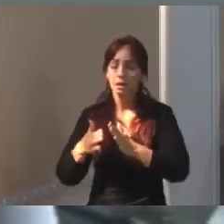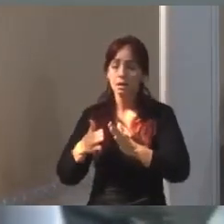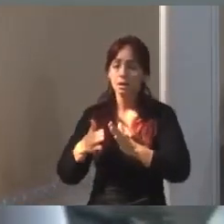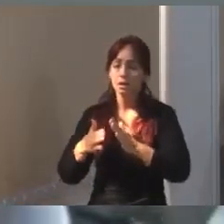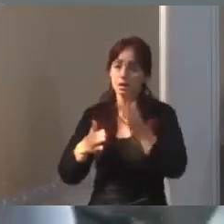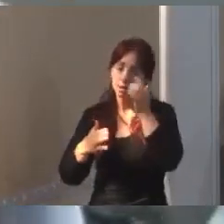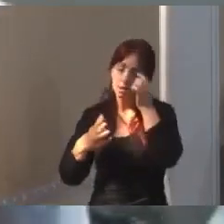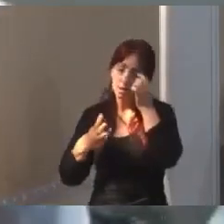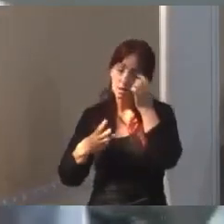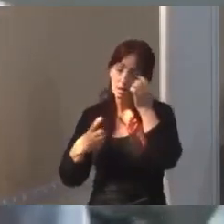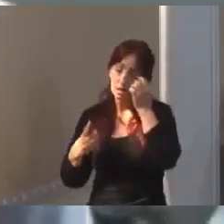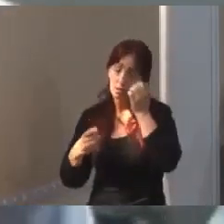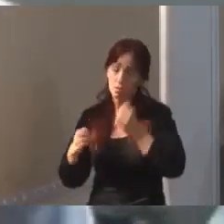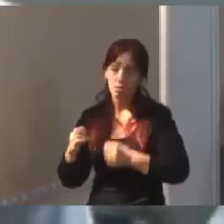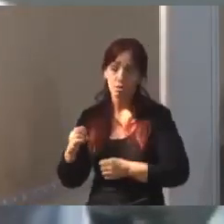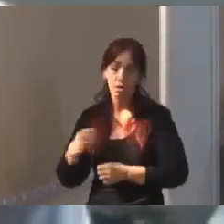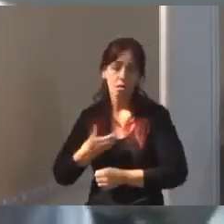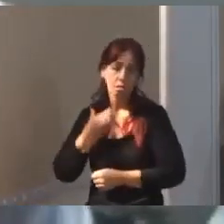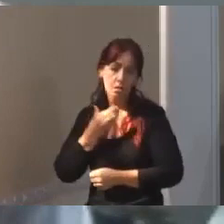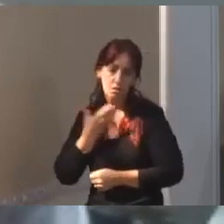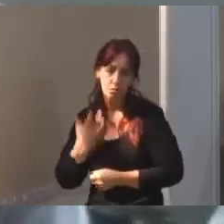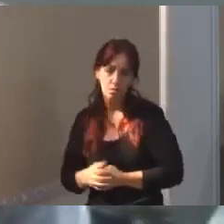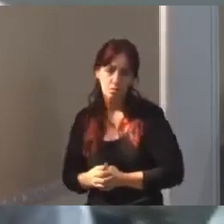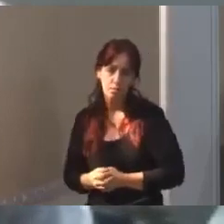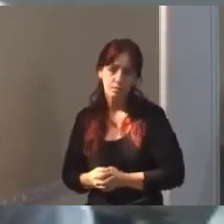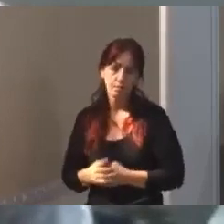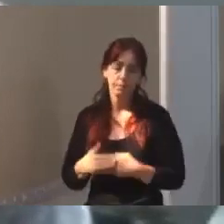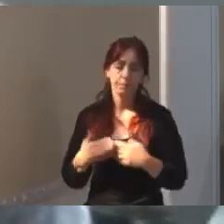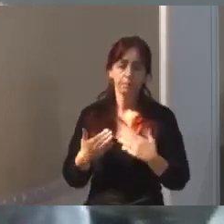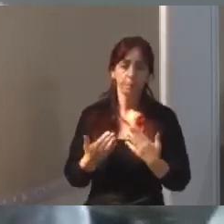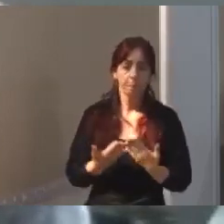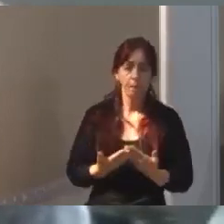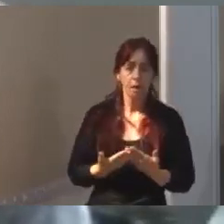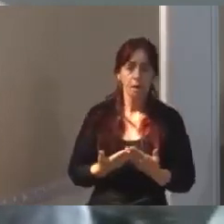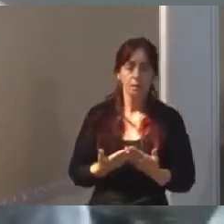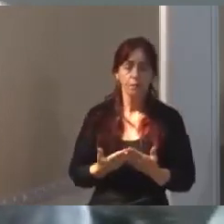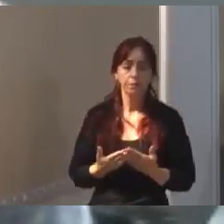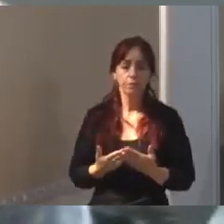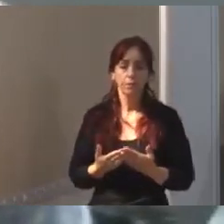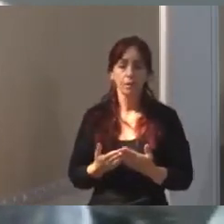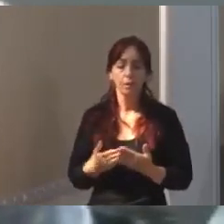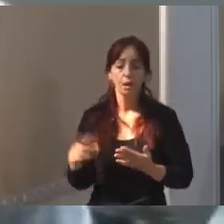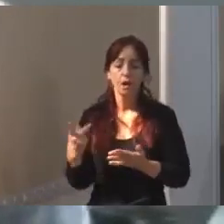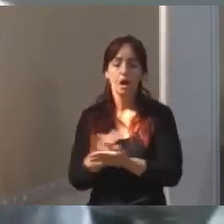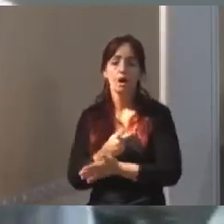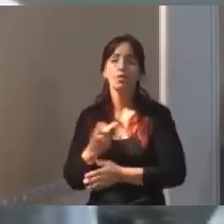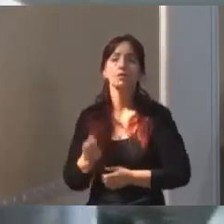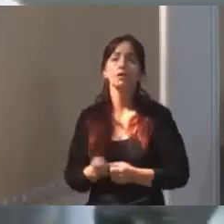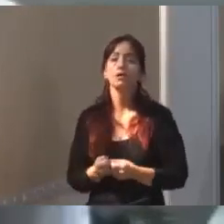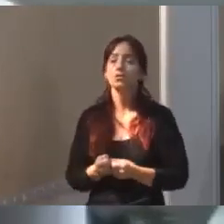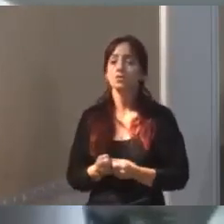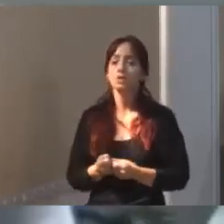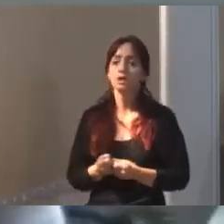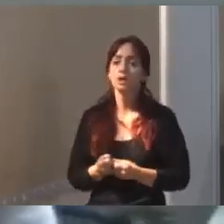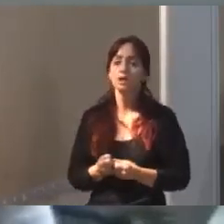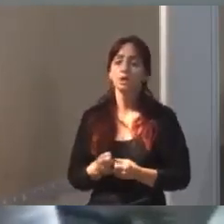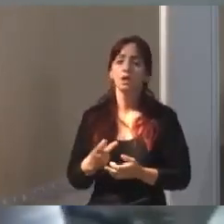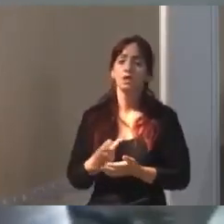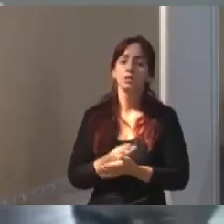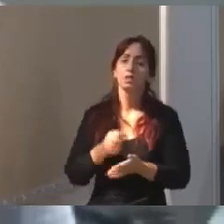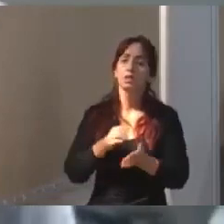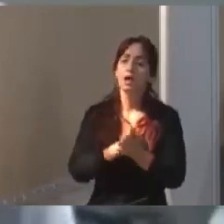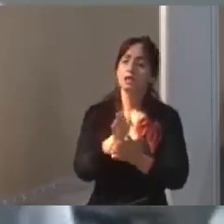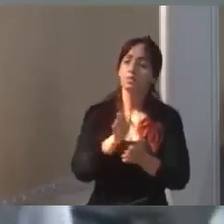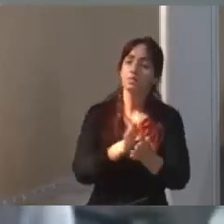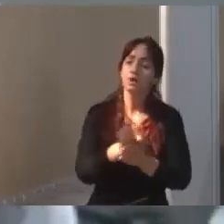E autoriza, a LOA, ela autoriza a execução da despesa que tem, então, o empenhamento daquele